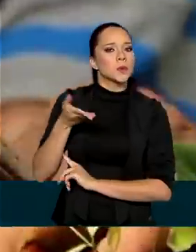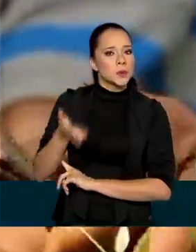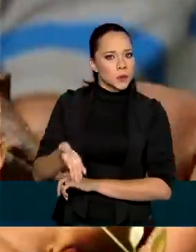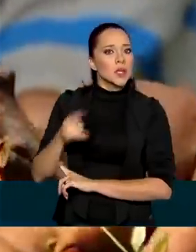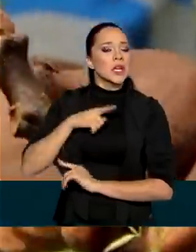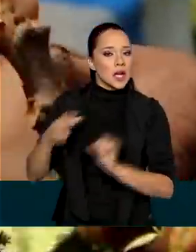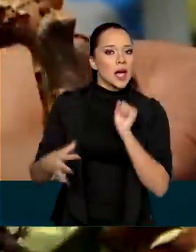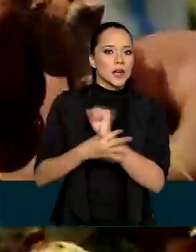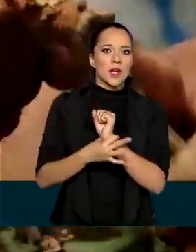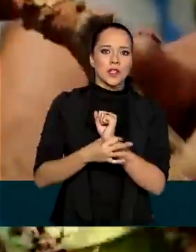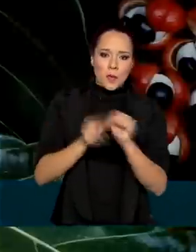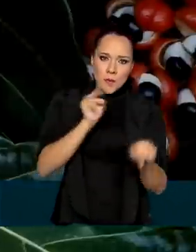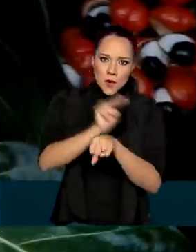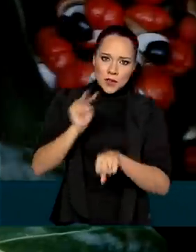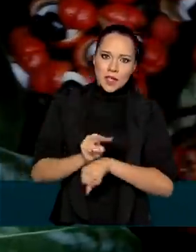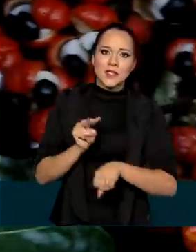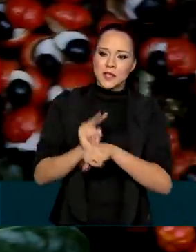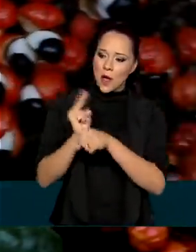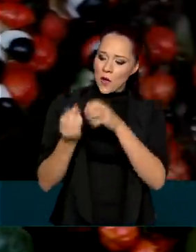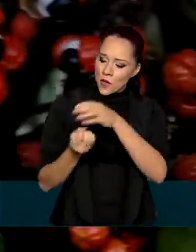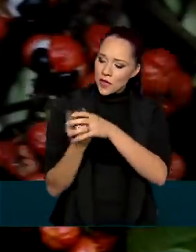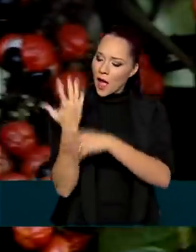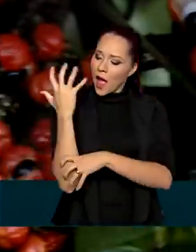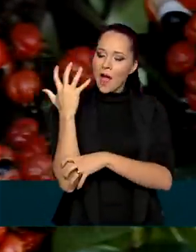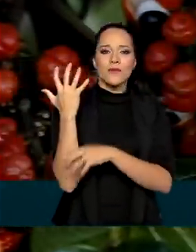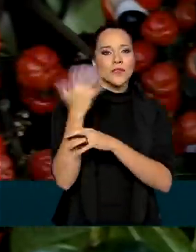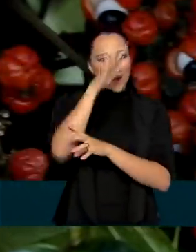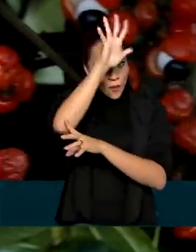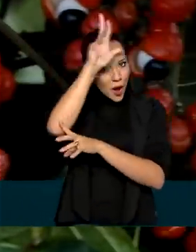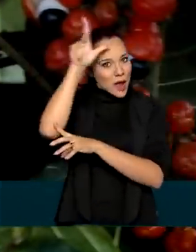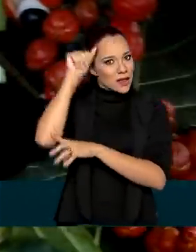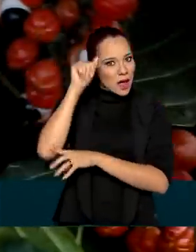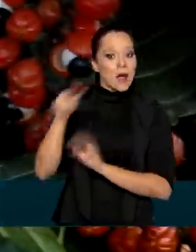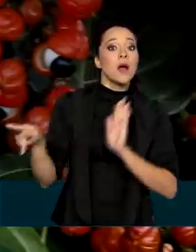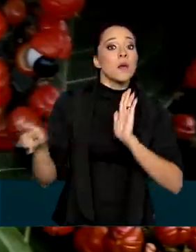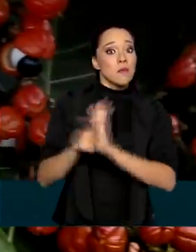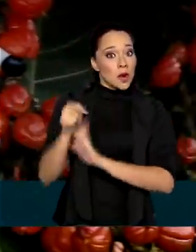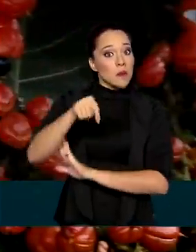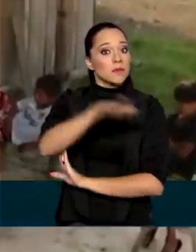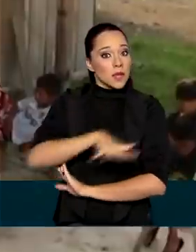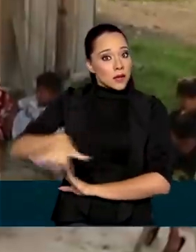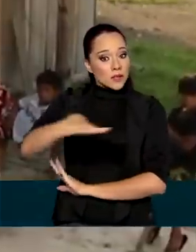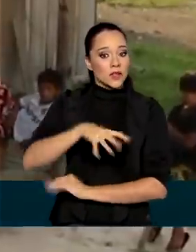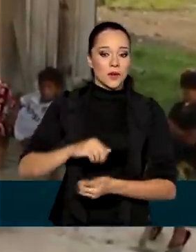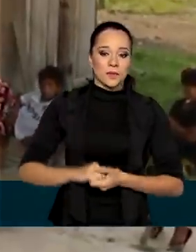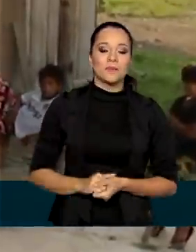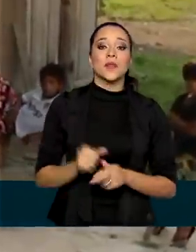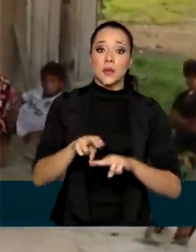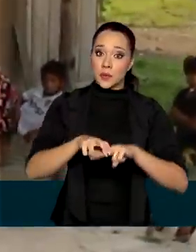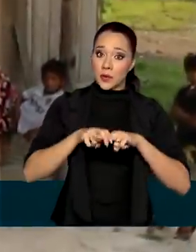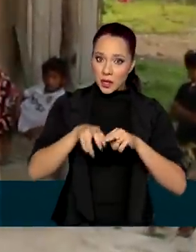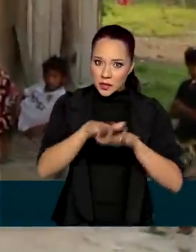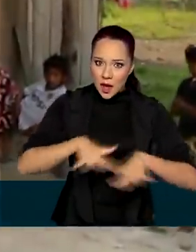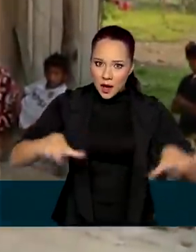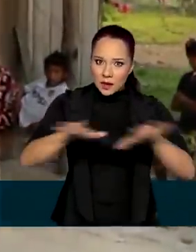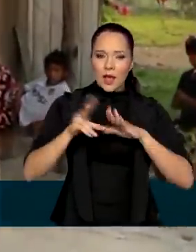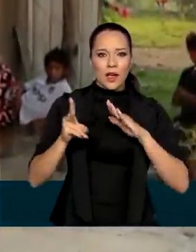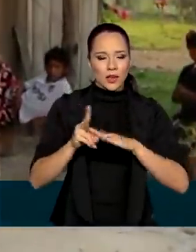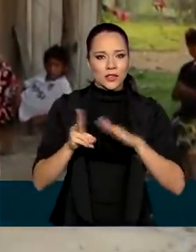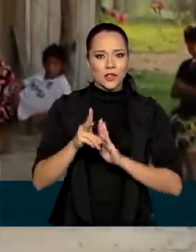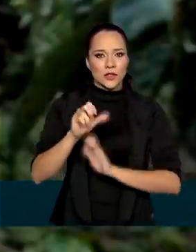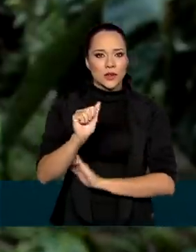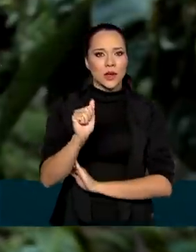garantem a conservação da planta do Guaraná, espécie nativa da região. Por isso, a terra indígena